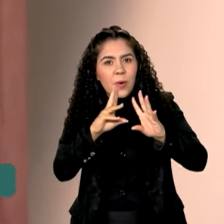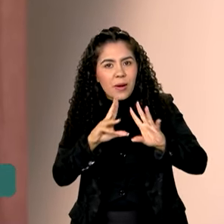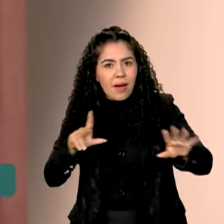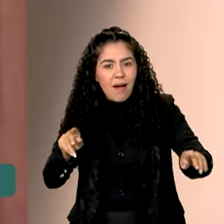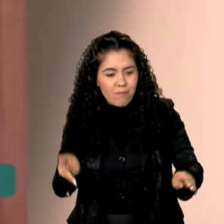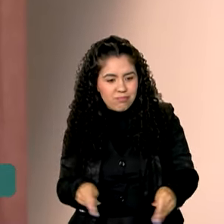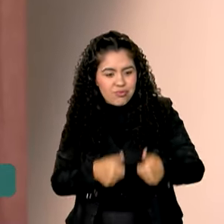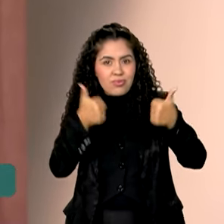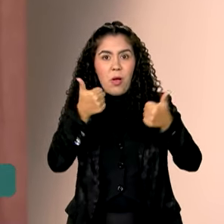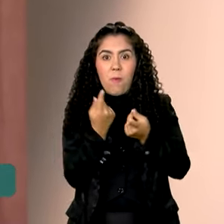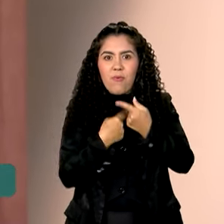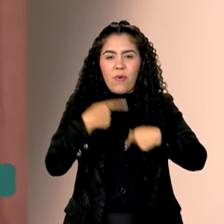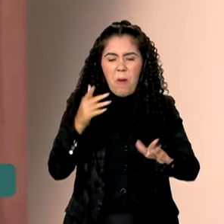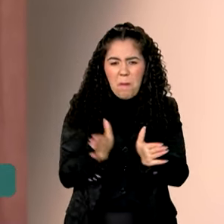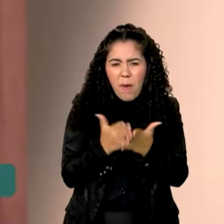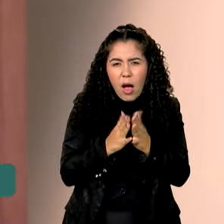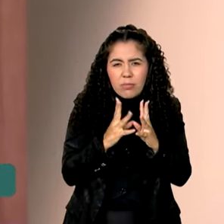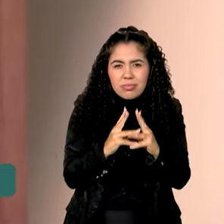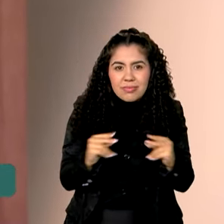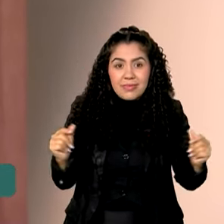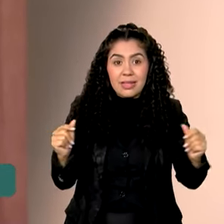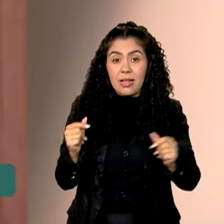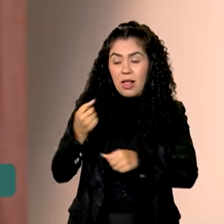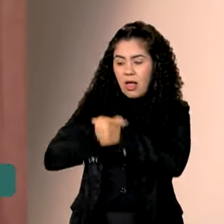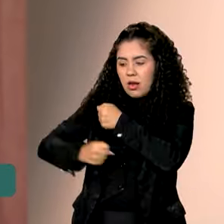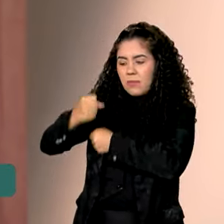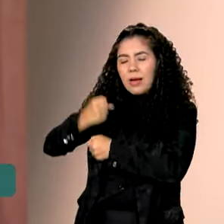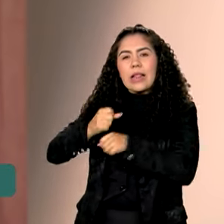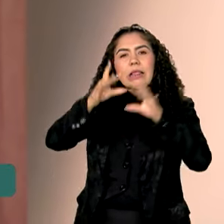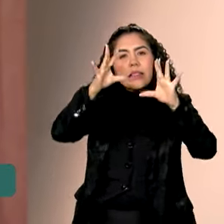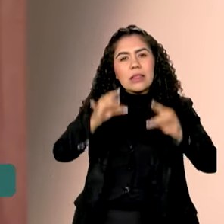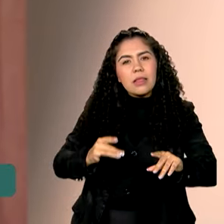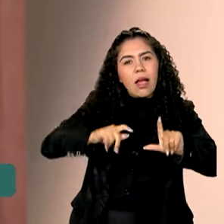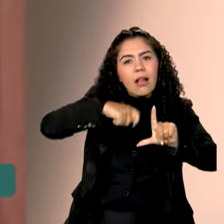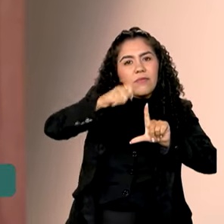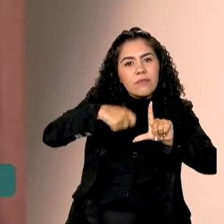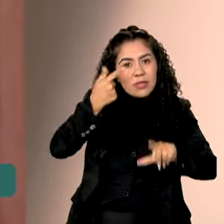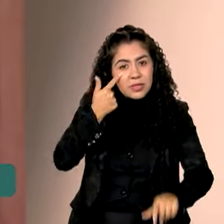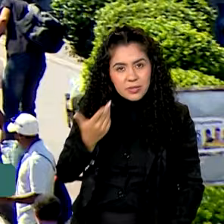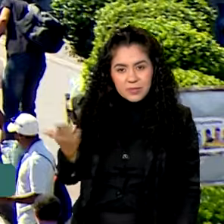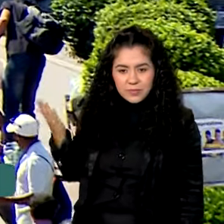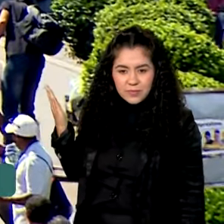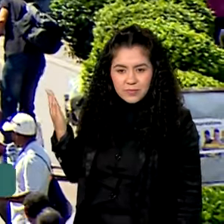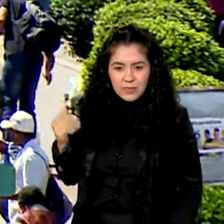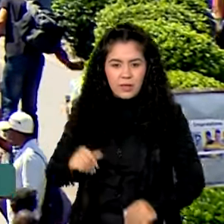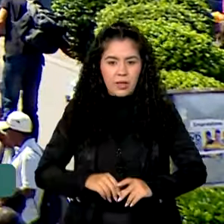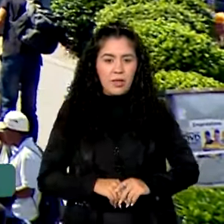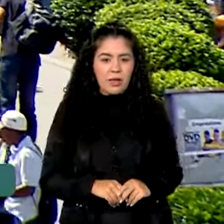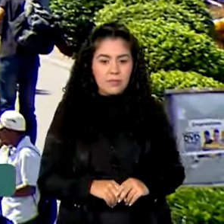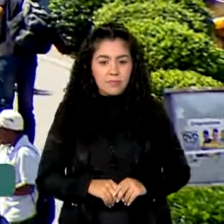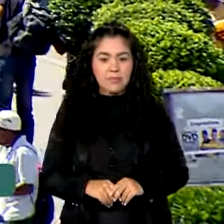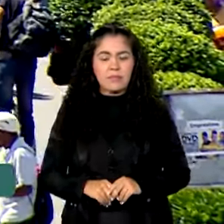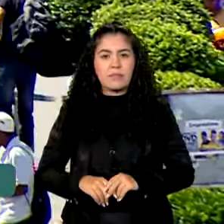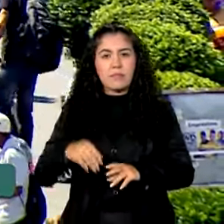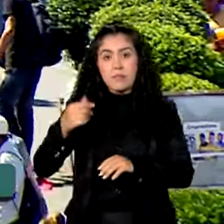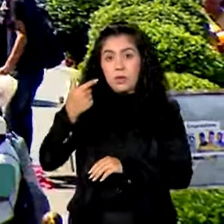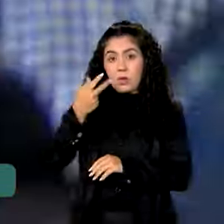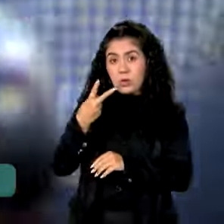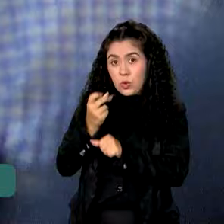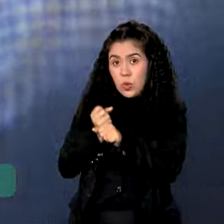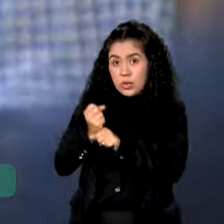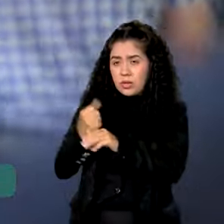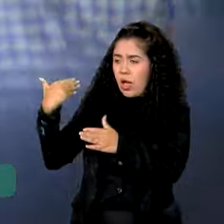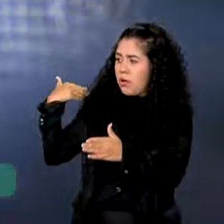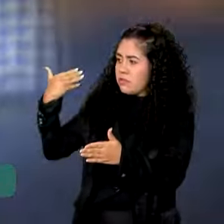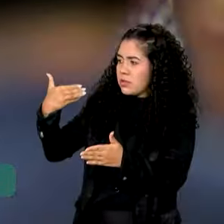no Brasil em 2023. Os detalhes na reportagem de Gabriela Noronha. Nos últimos dois anos,